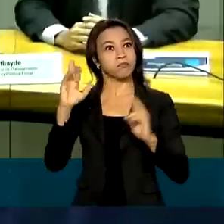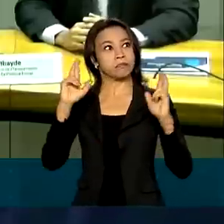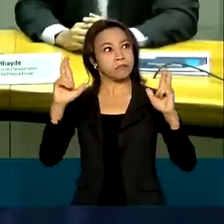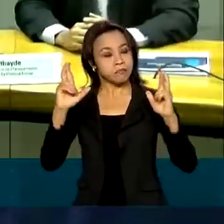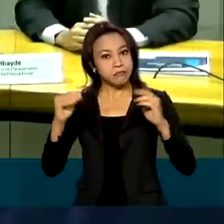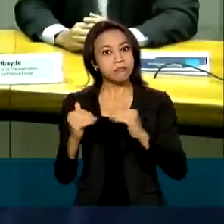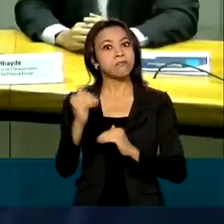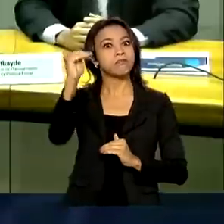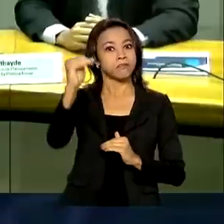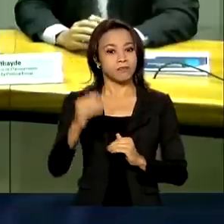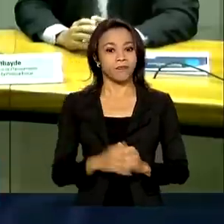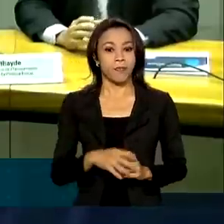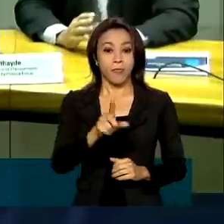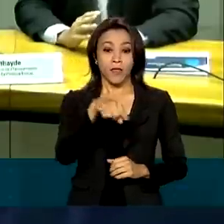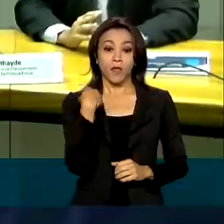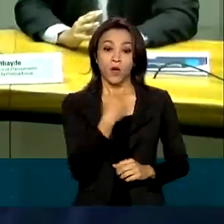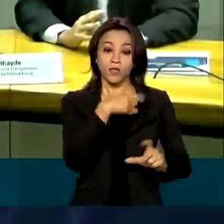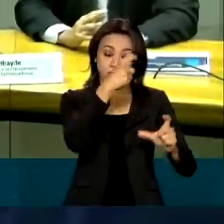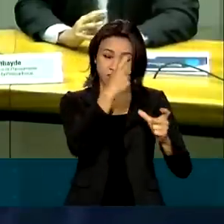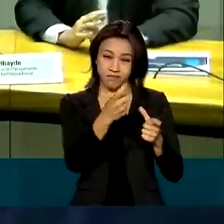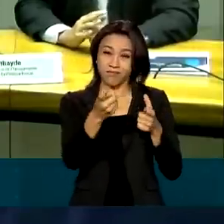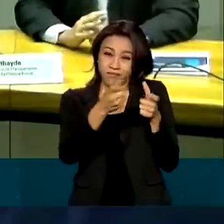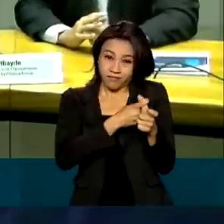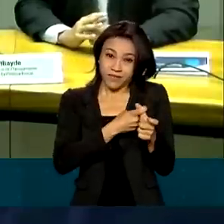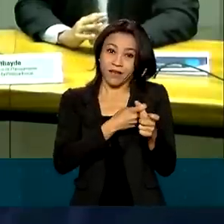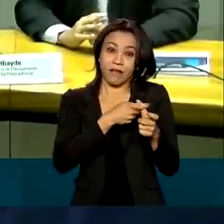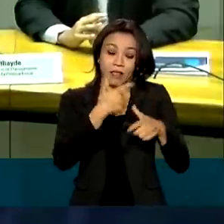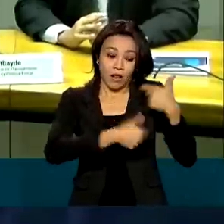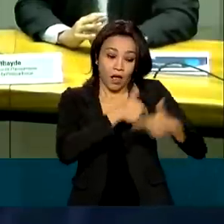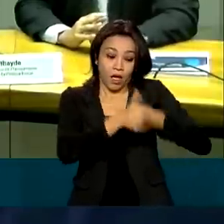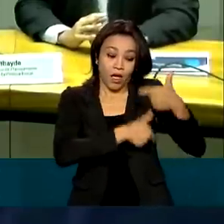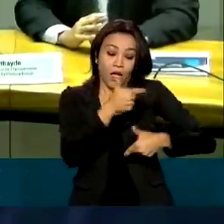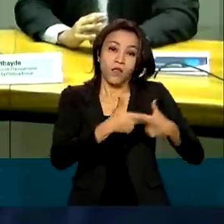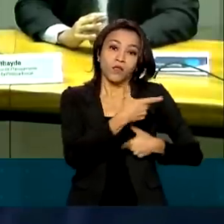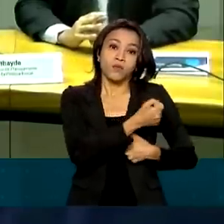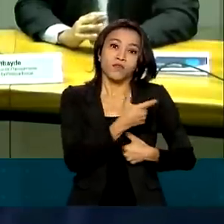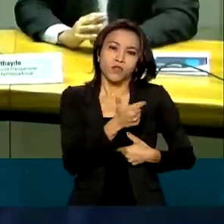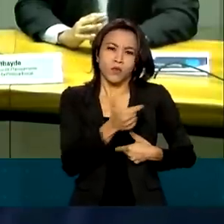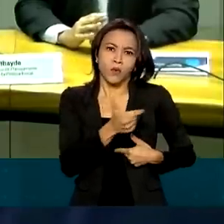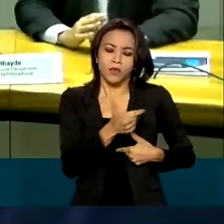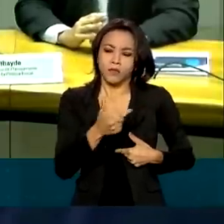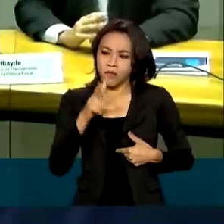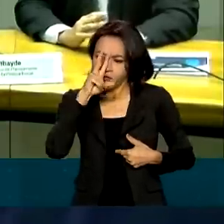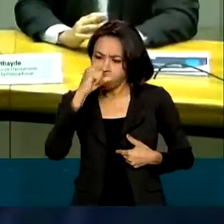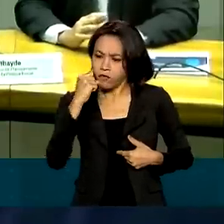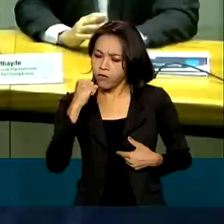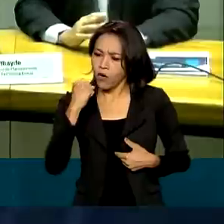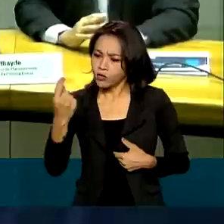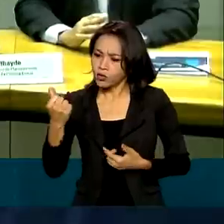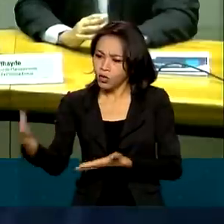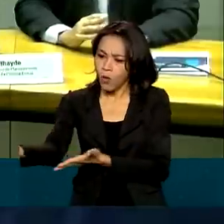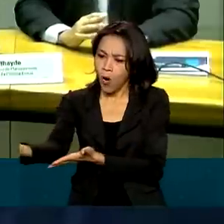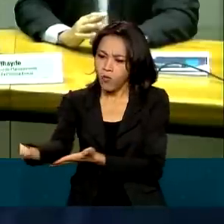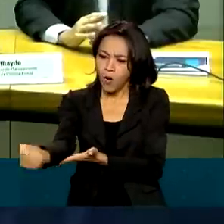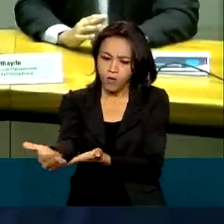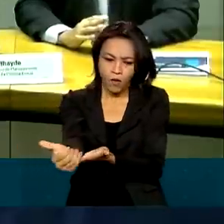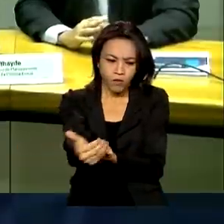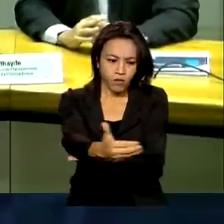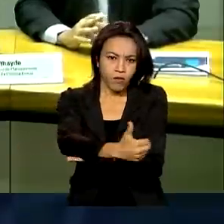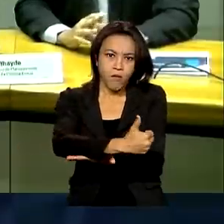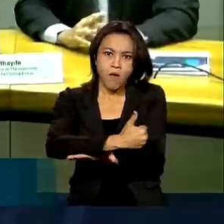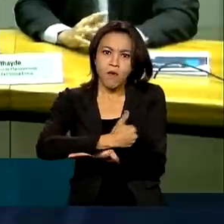trabalhando ainda com déficit para 2022, mas a gente tem visto a receita ainda forte e com esse resultado de julho,